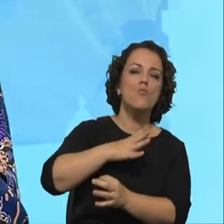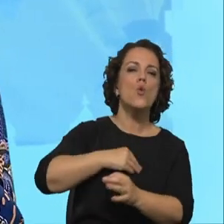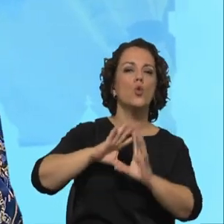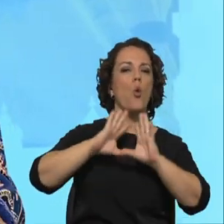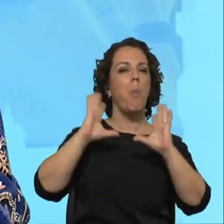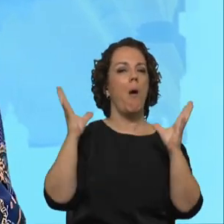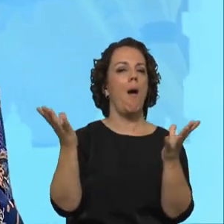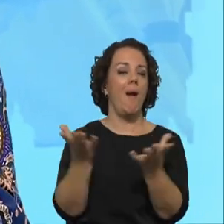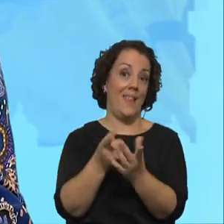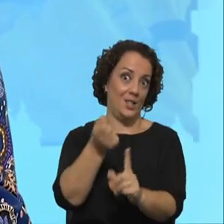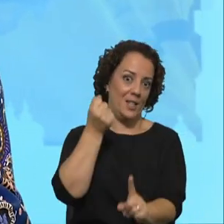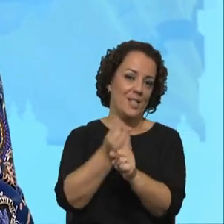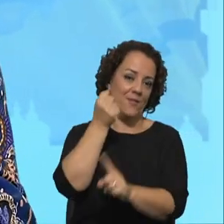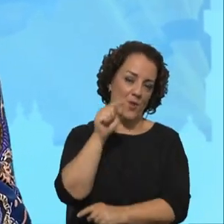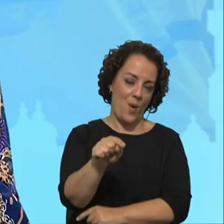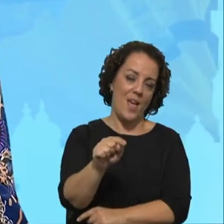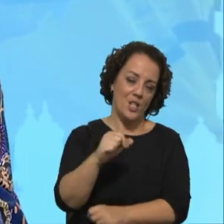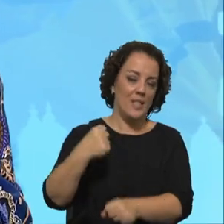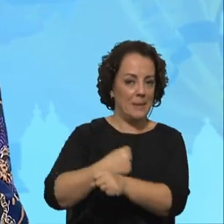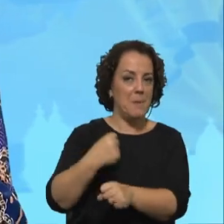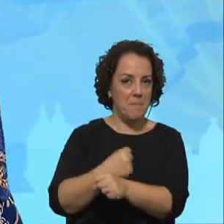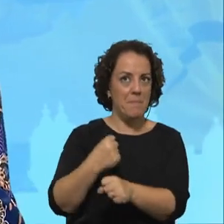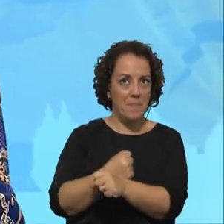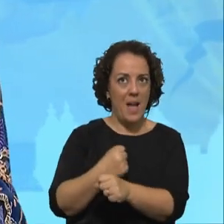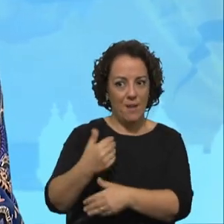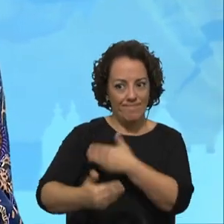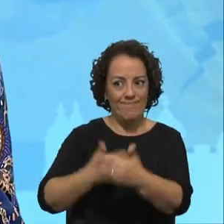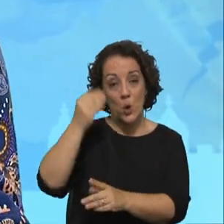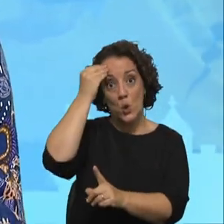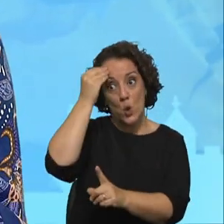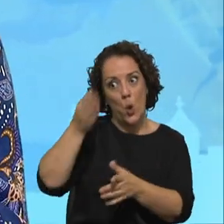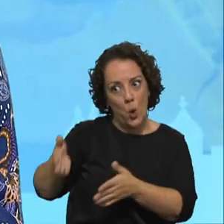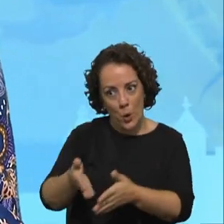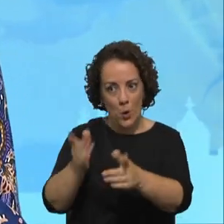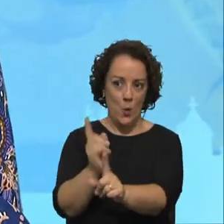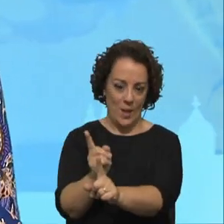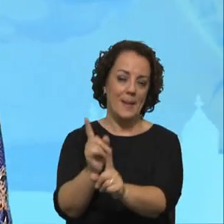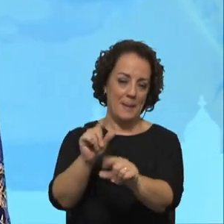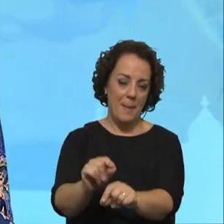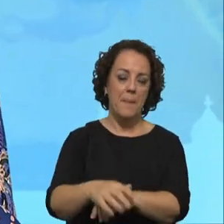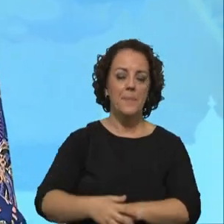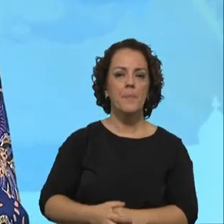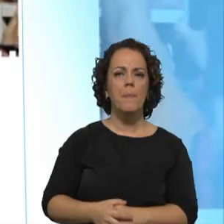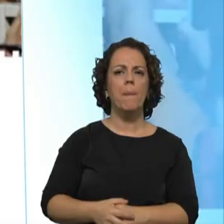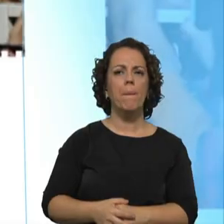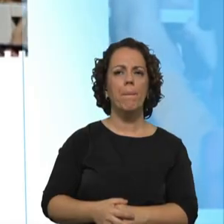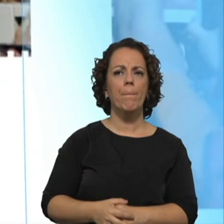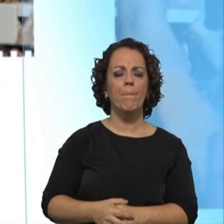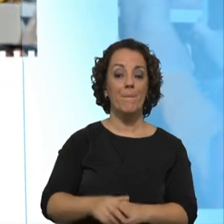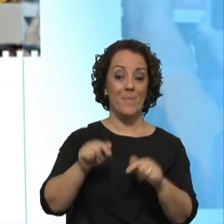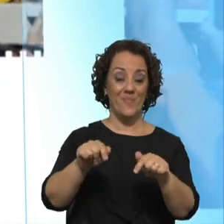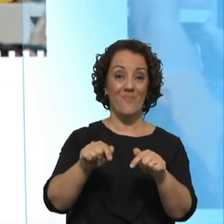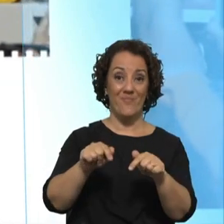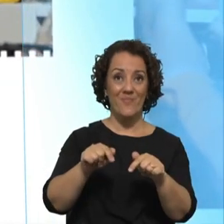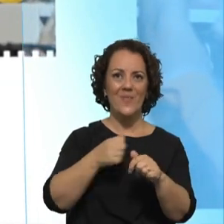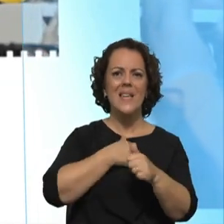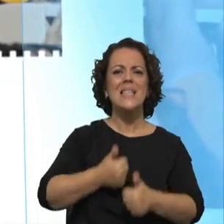se calhar o grande desafio passará por este trabalho e se calhar este empreender do sonho também passará por aí. Este fluxo da